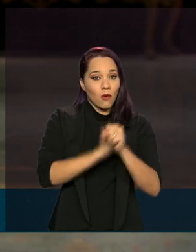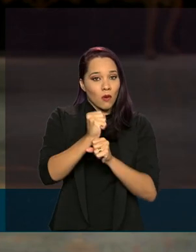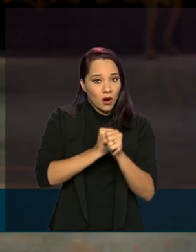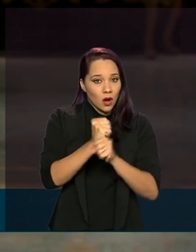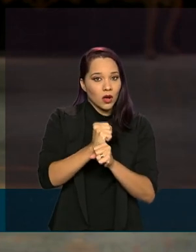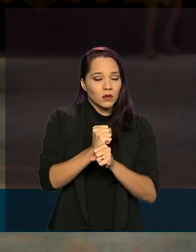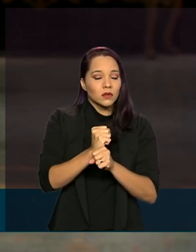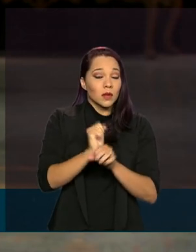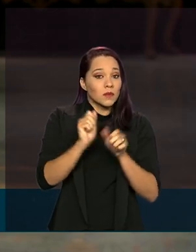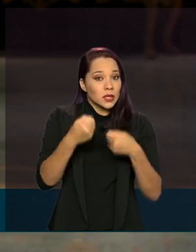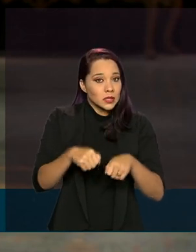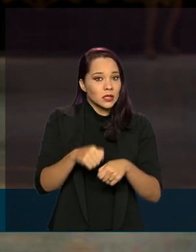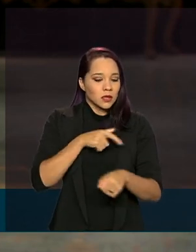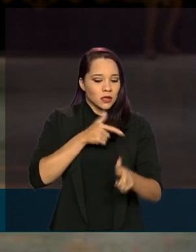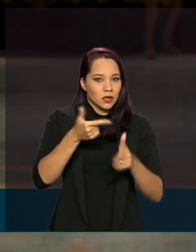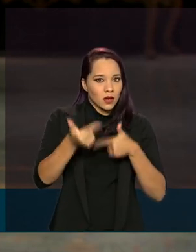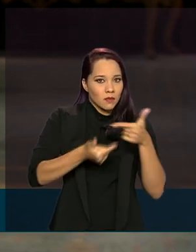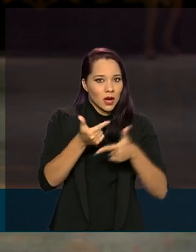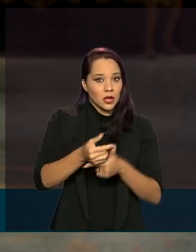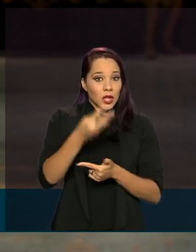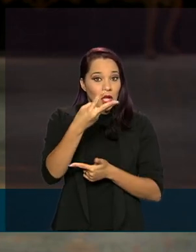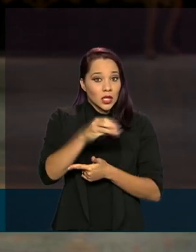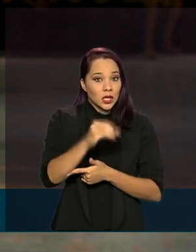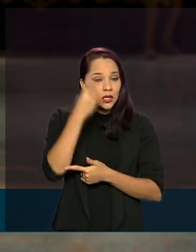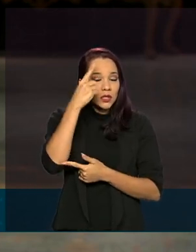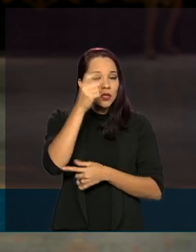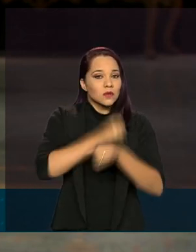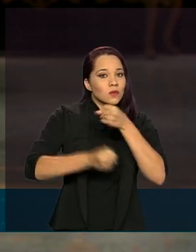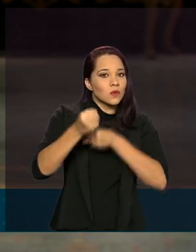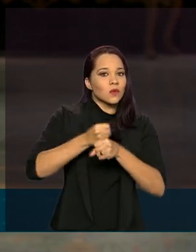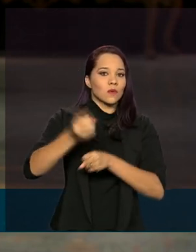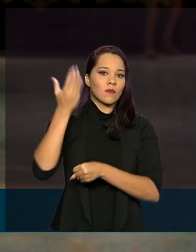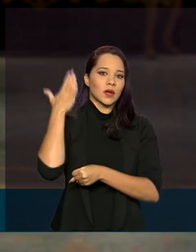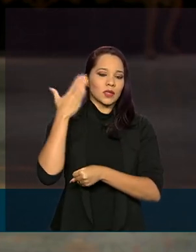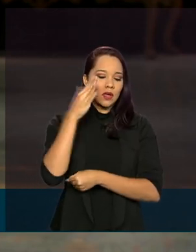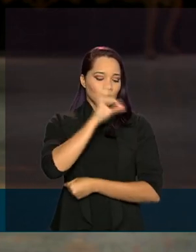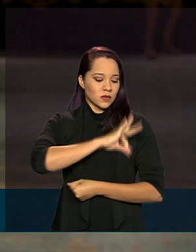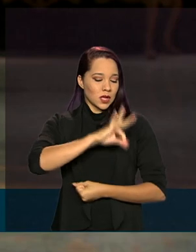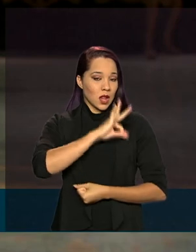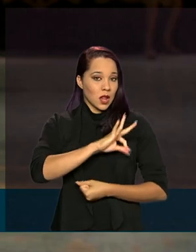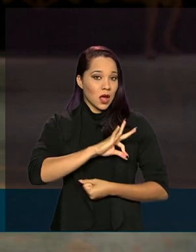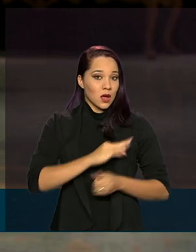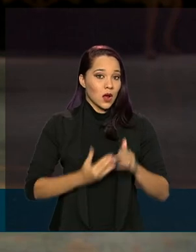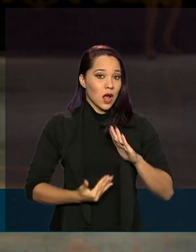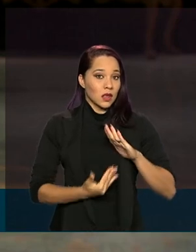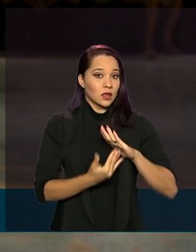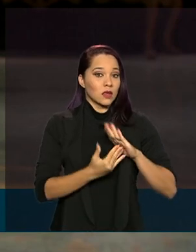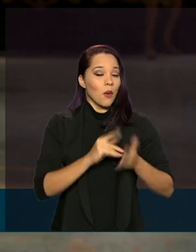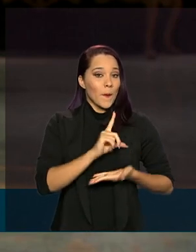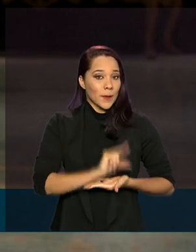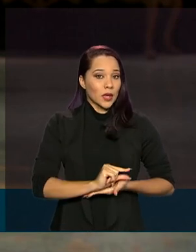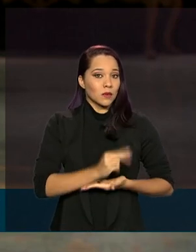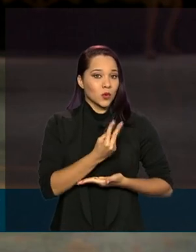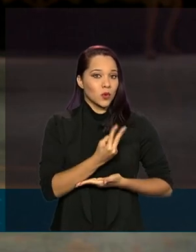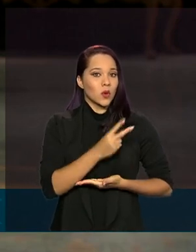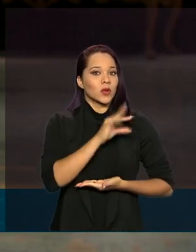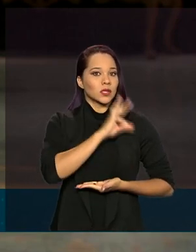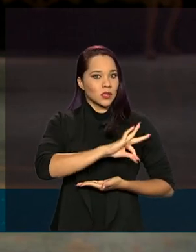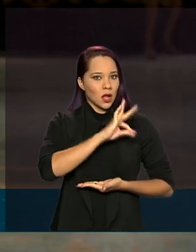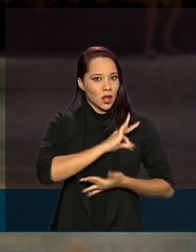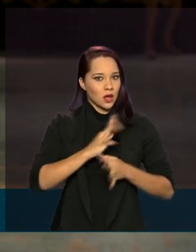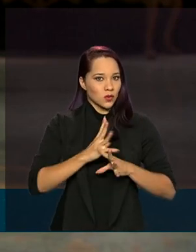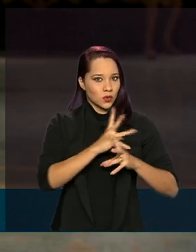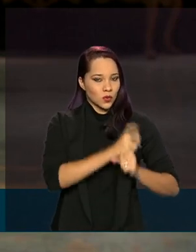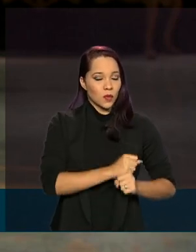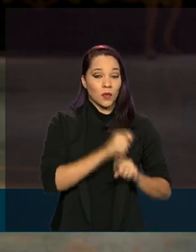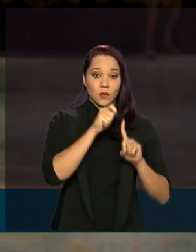trabalhado pelo menos 30 dias no ano passado com um salário de, no mínimo, dois salários mínimos